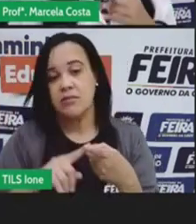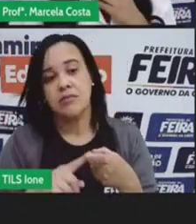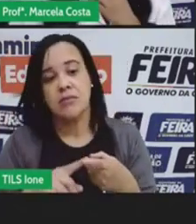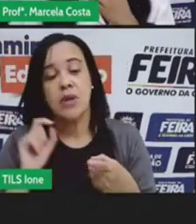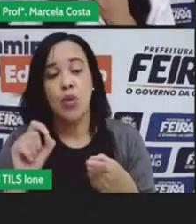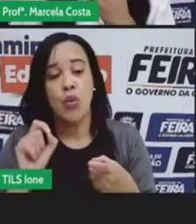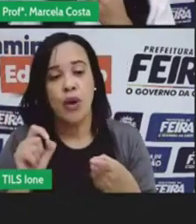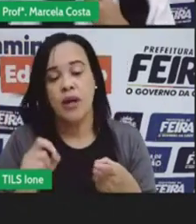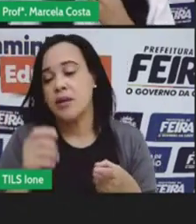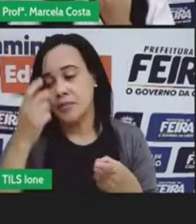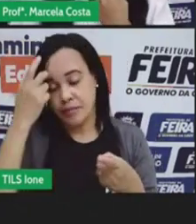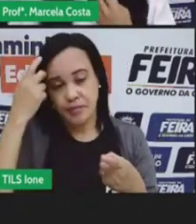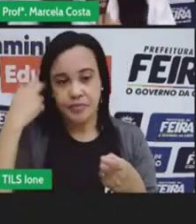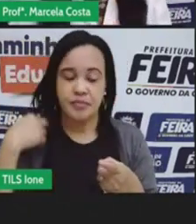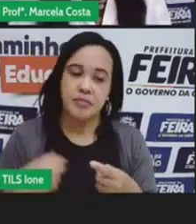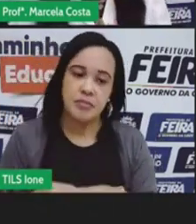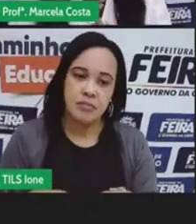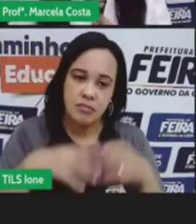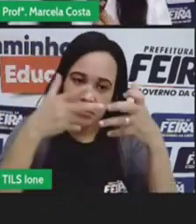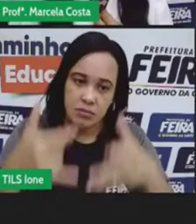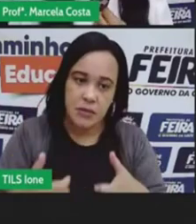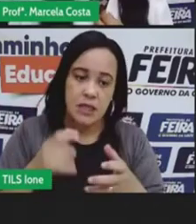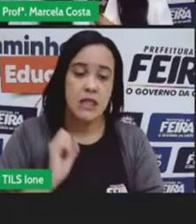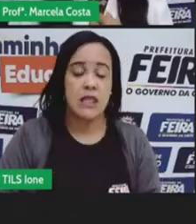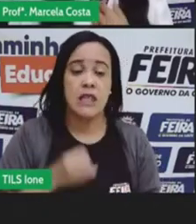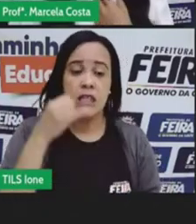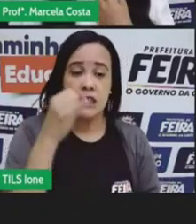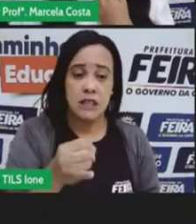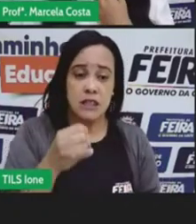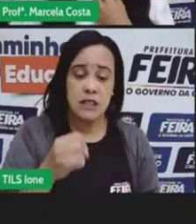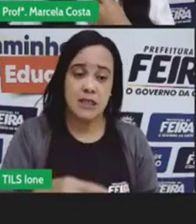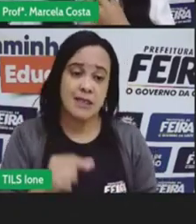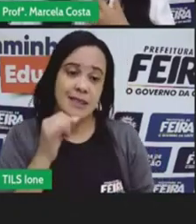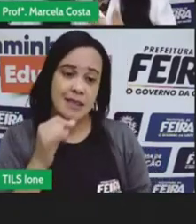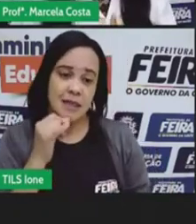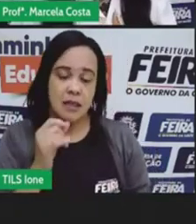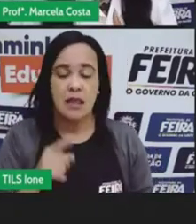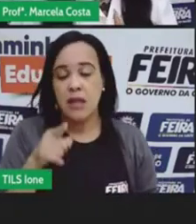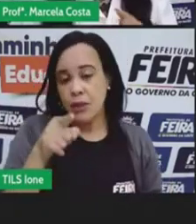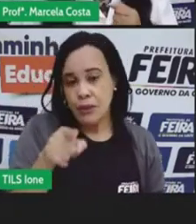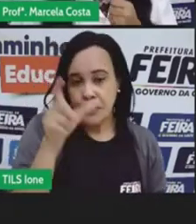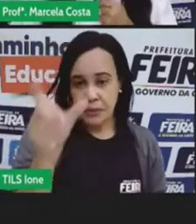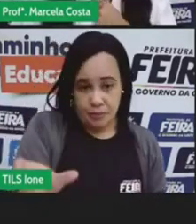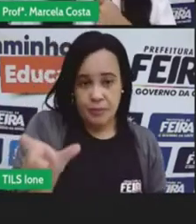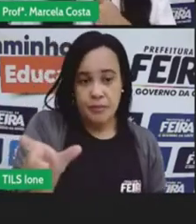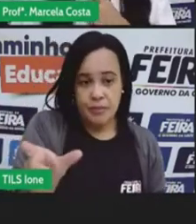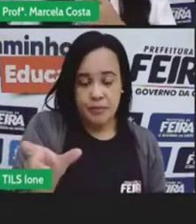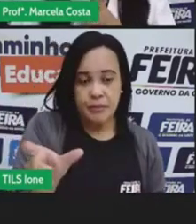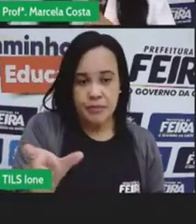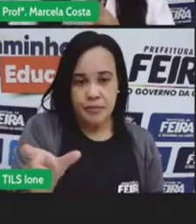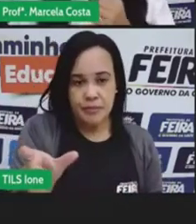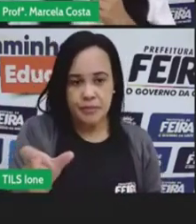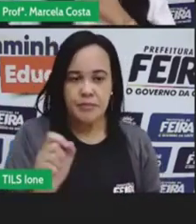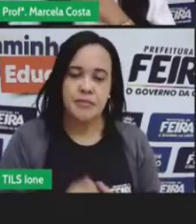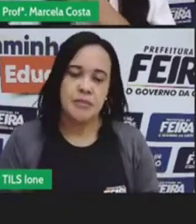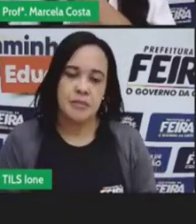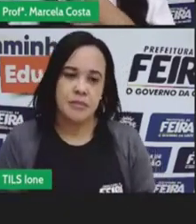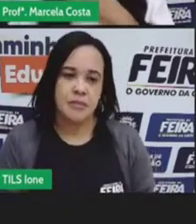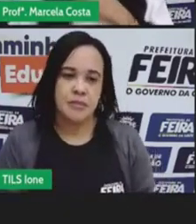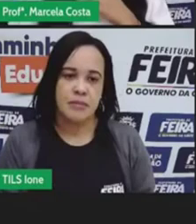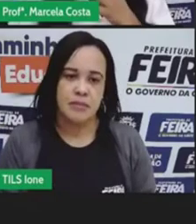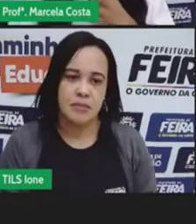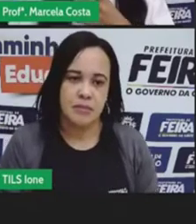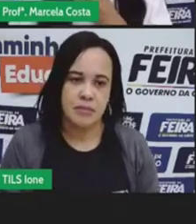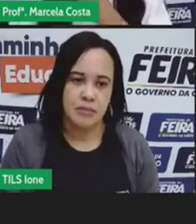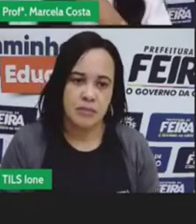se você por exemplo chegou ali né na na escola na